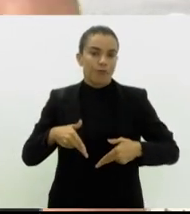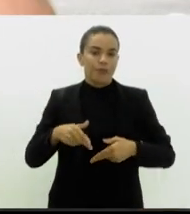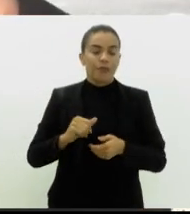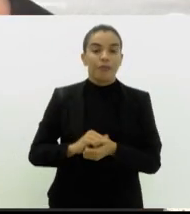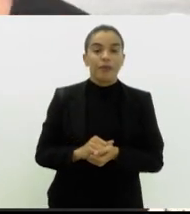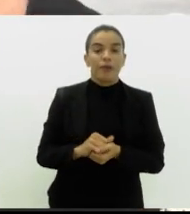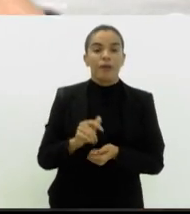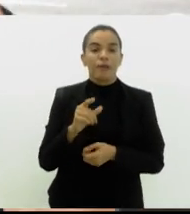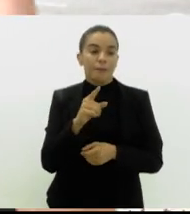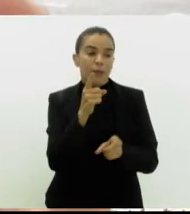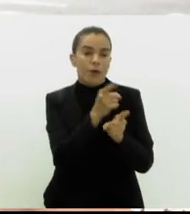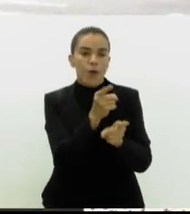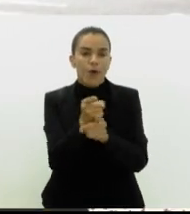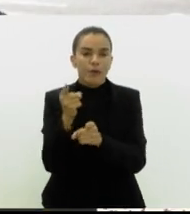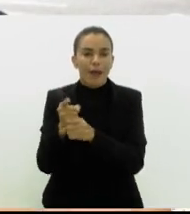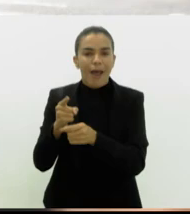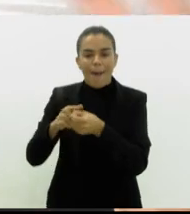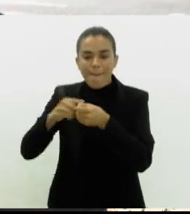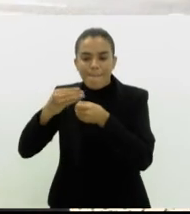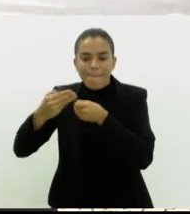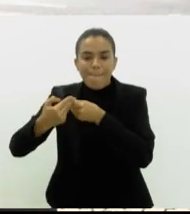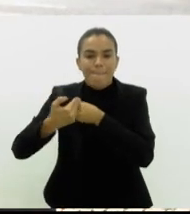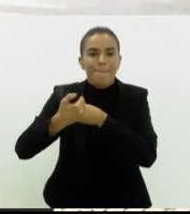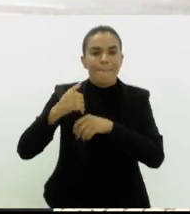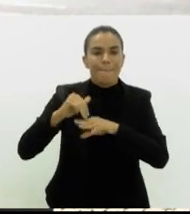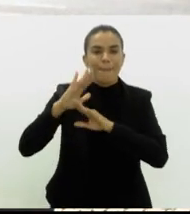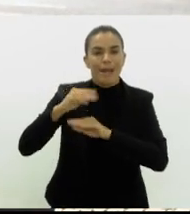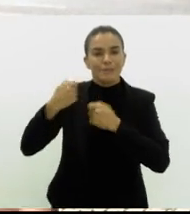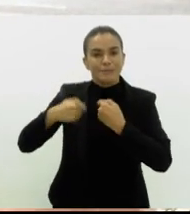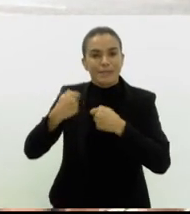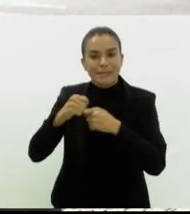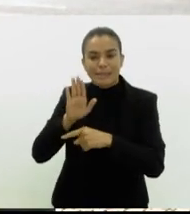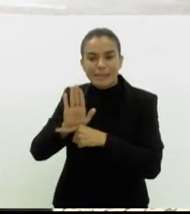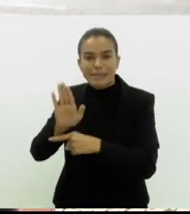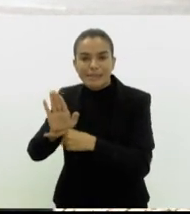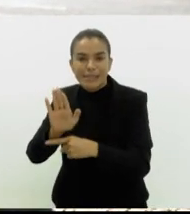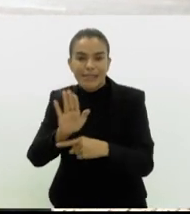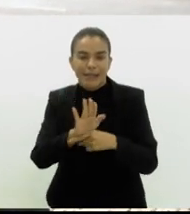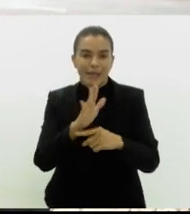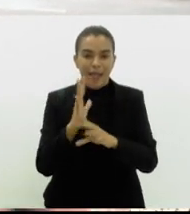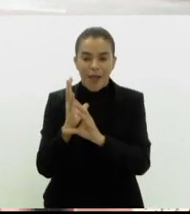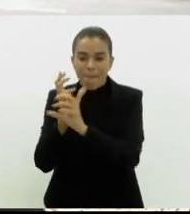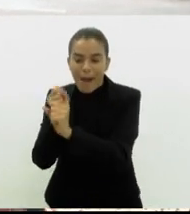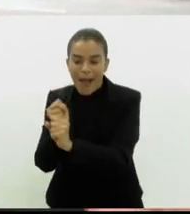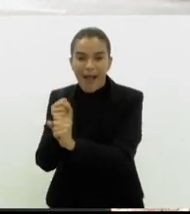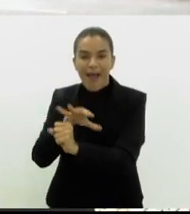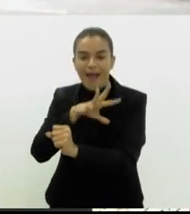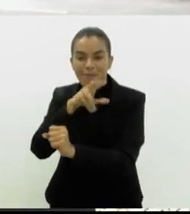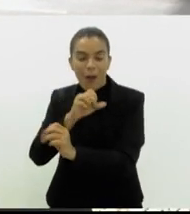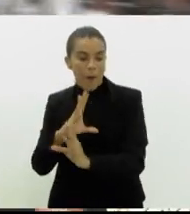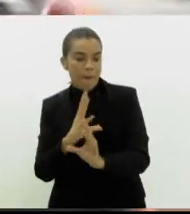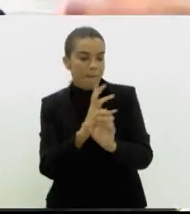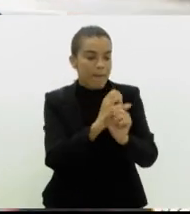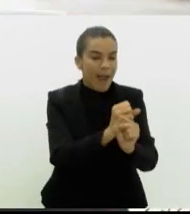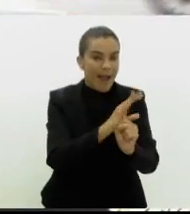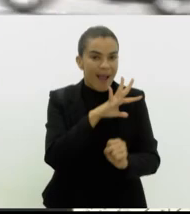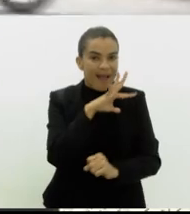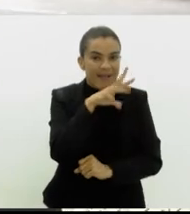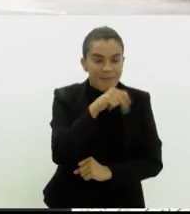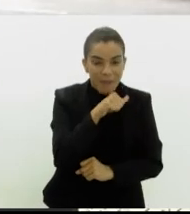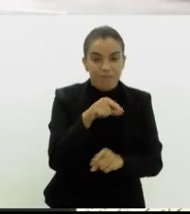verificar, de repente, os bairros que estão mais necessitados, porque a gente vai ter o quantitativo de animal e a gente pode fazer uma política